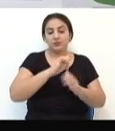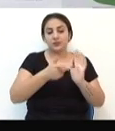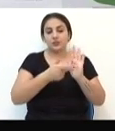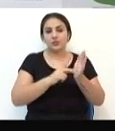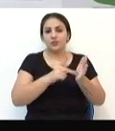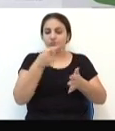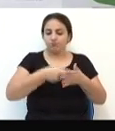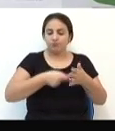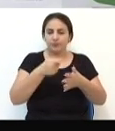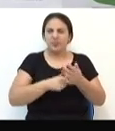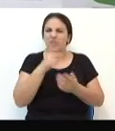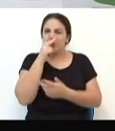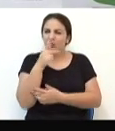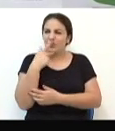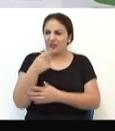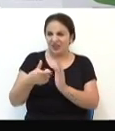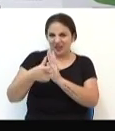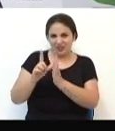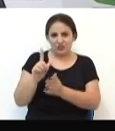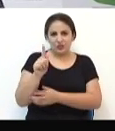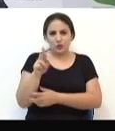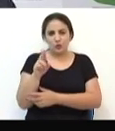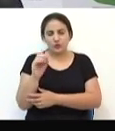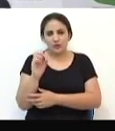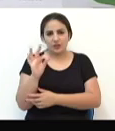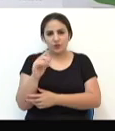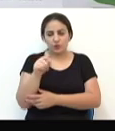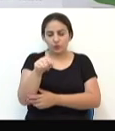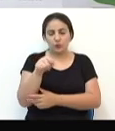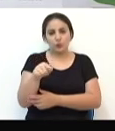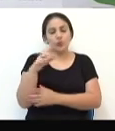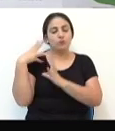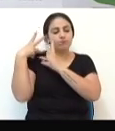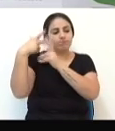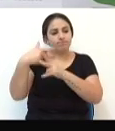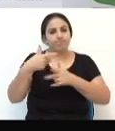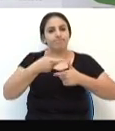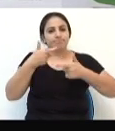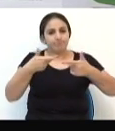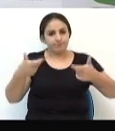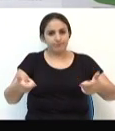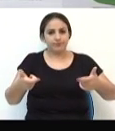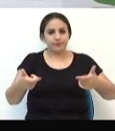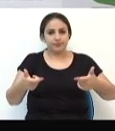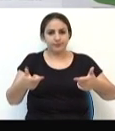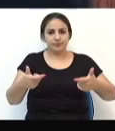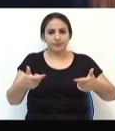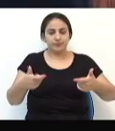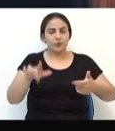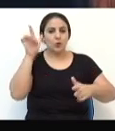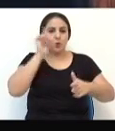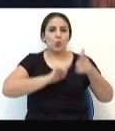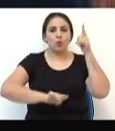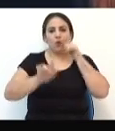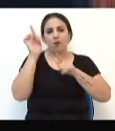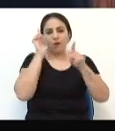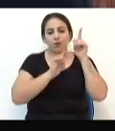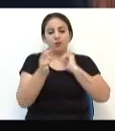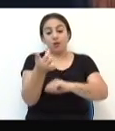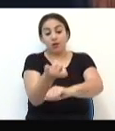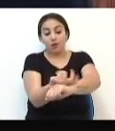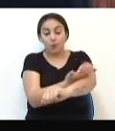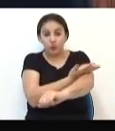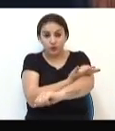Eu, como disse antes, Gustavo, a tua história é bastante grande, né? De conquistas, de